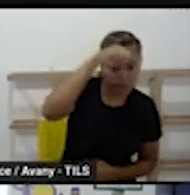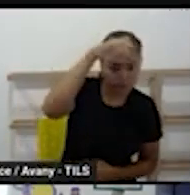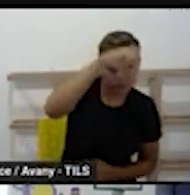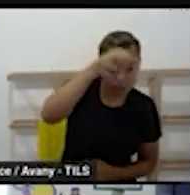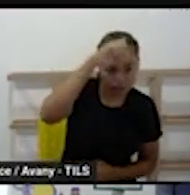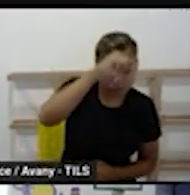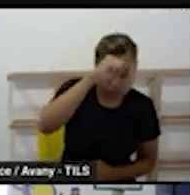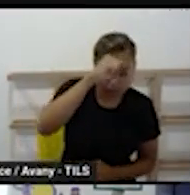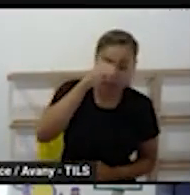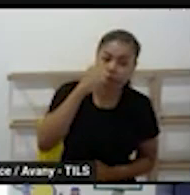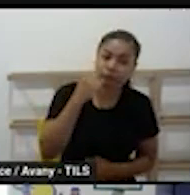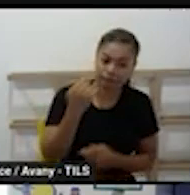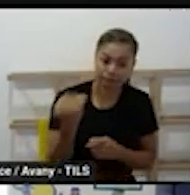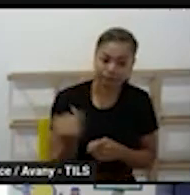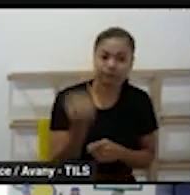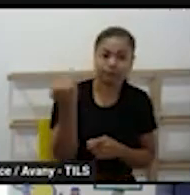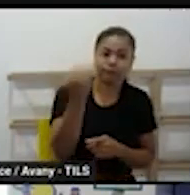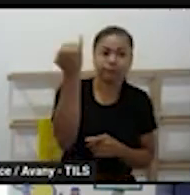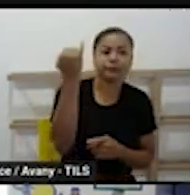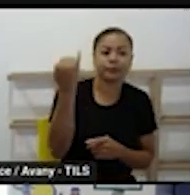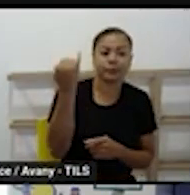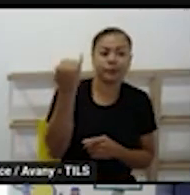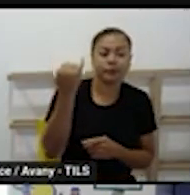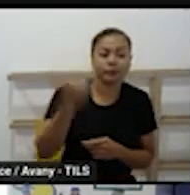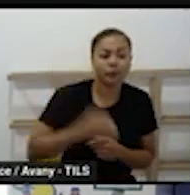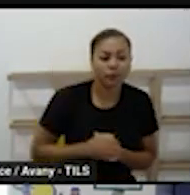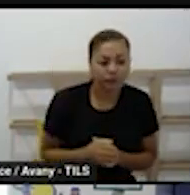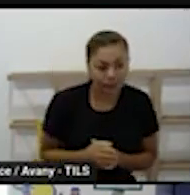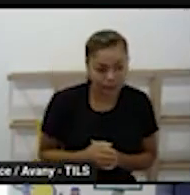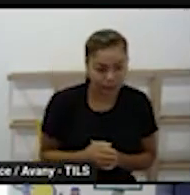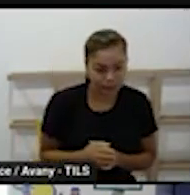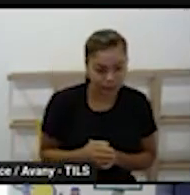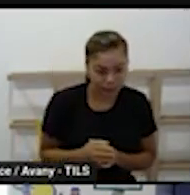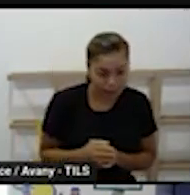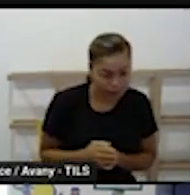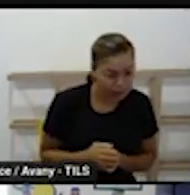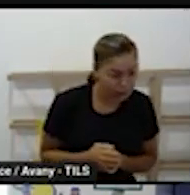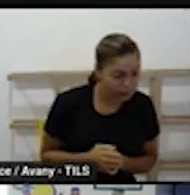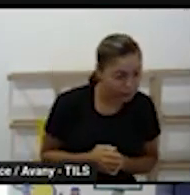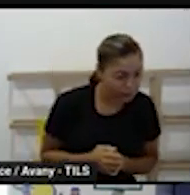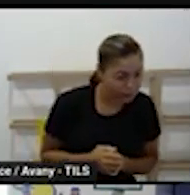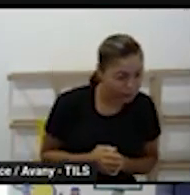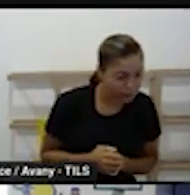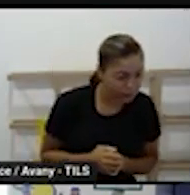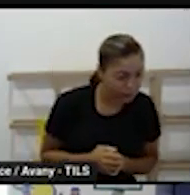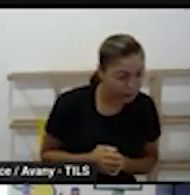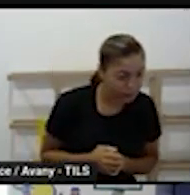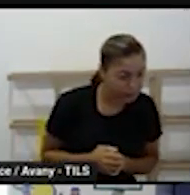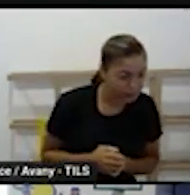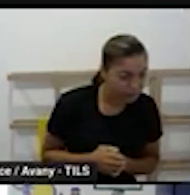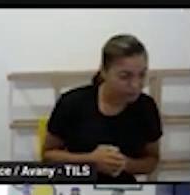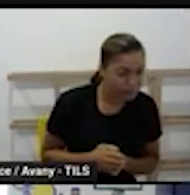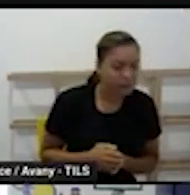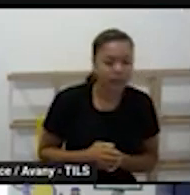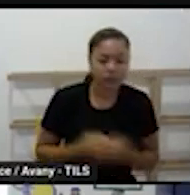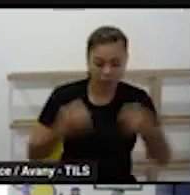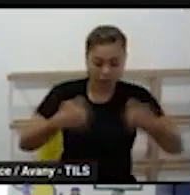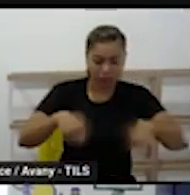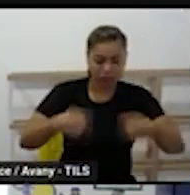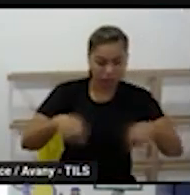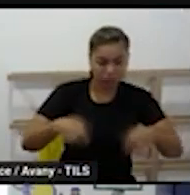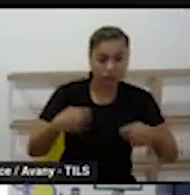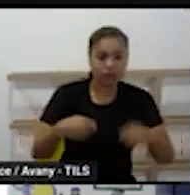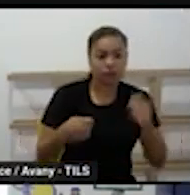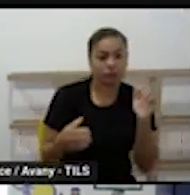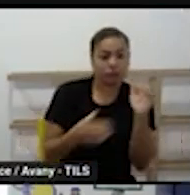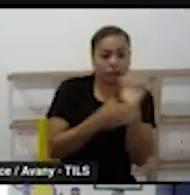significativa porque aquela previsibilidade que a rotina traz faz com que a criança se sinta segura para poder né estar